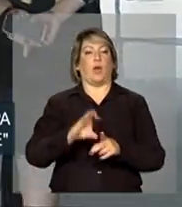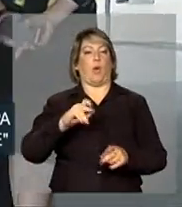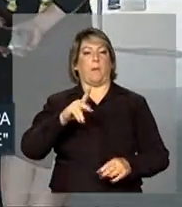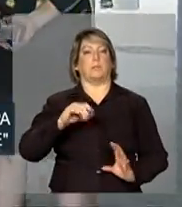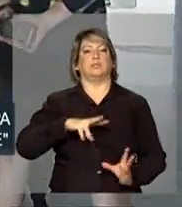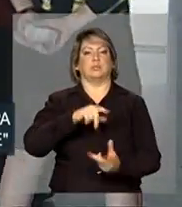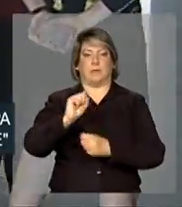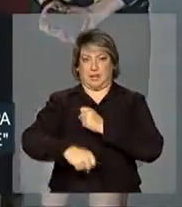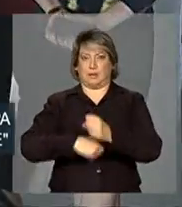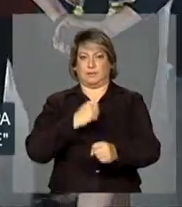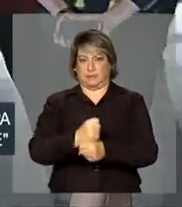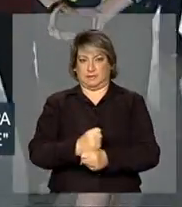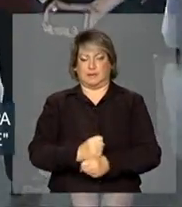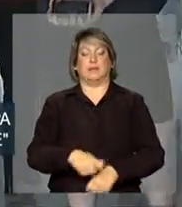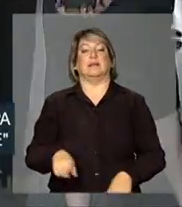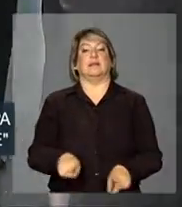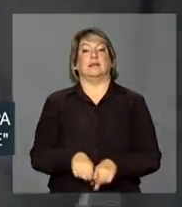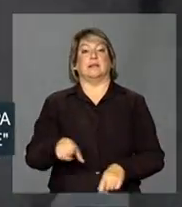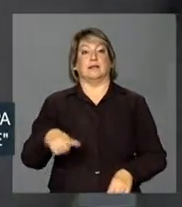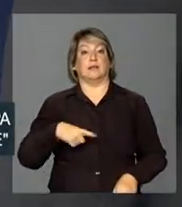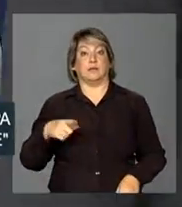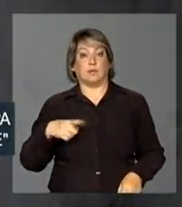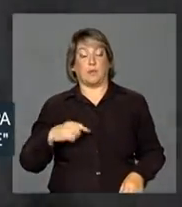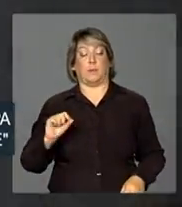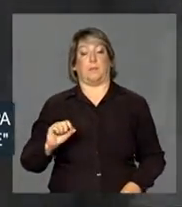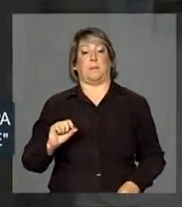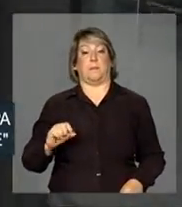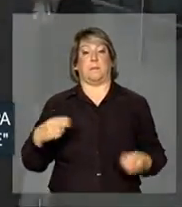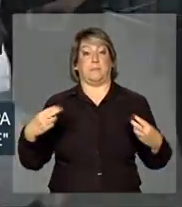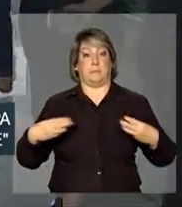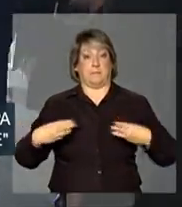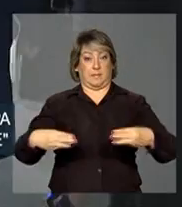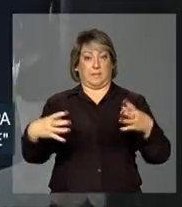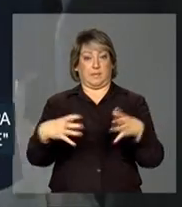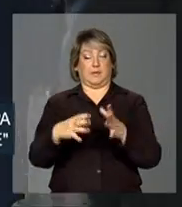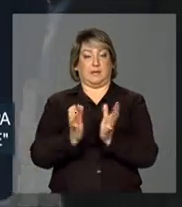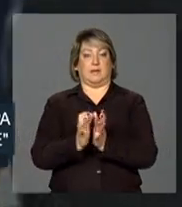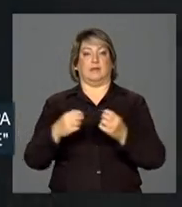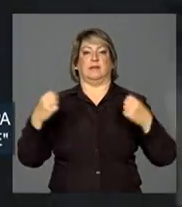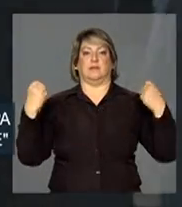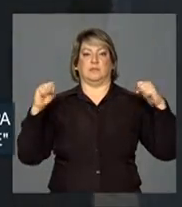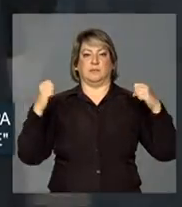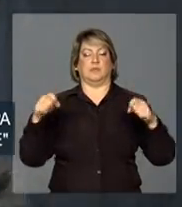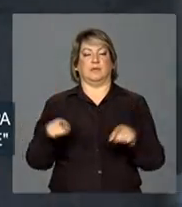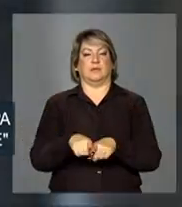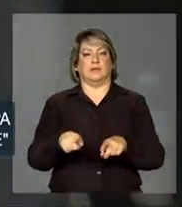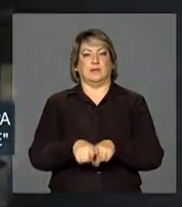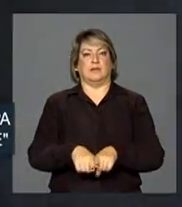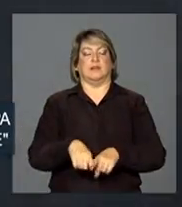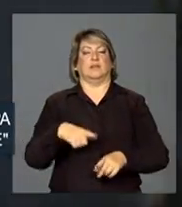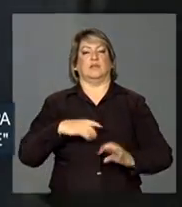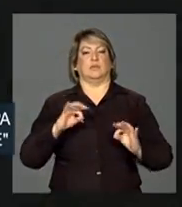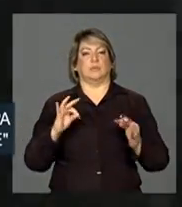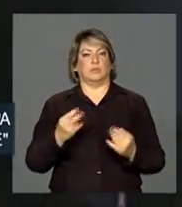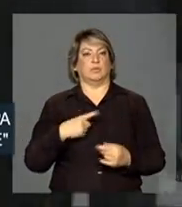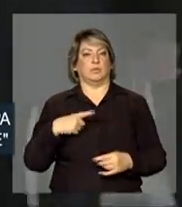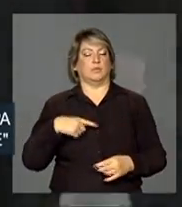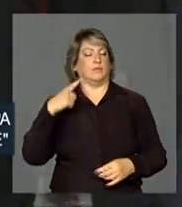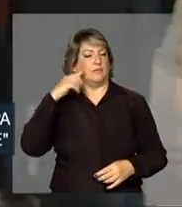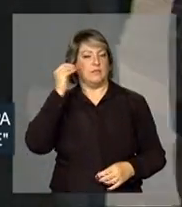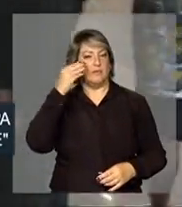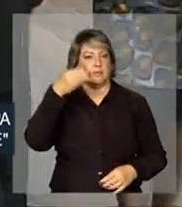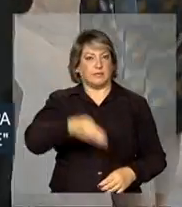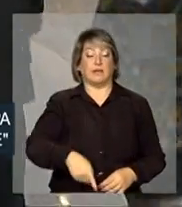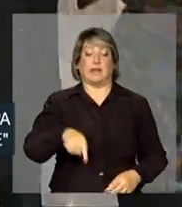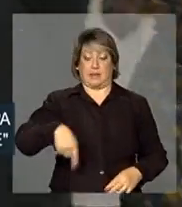Ministério do Esporte e a FIFA acompanharam de perto a concepção do instrumento. A cachirola será vendida durante os jogos.